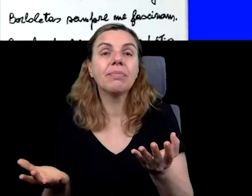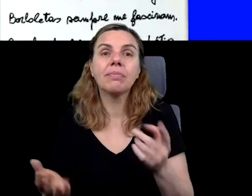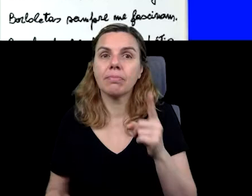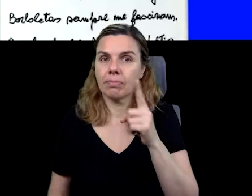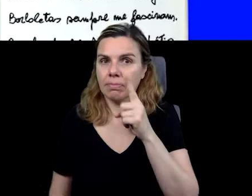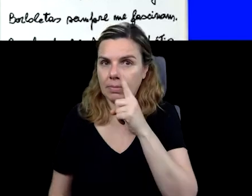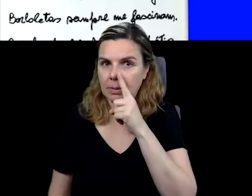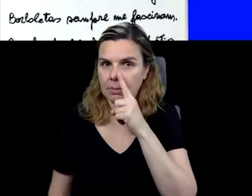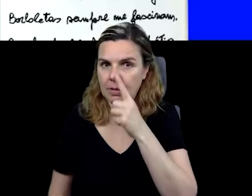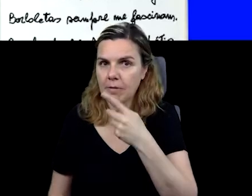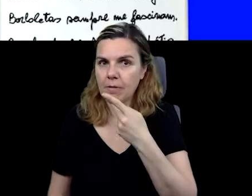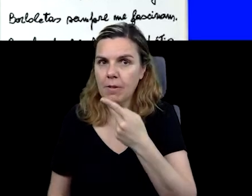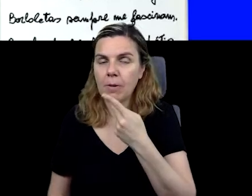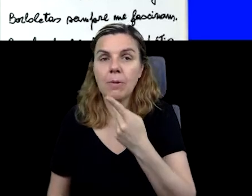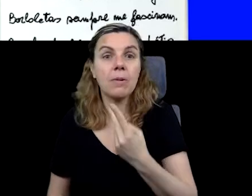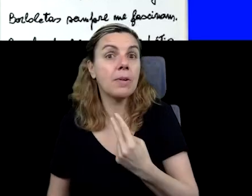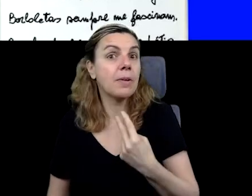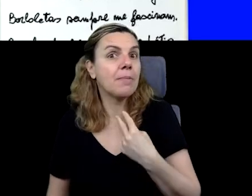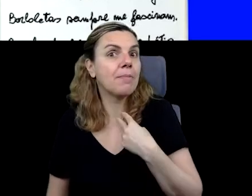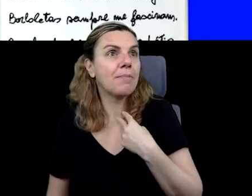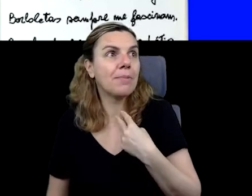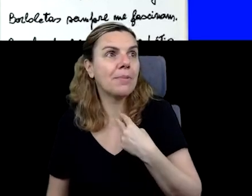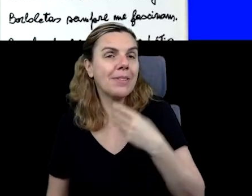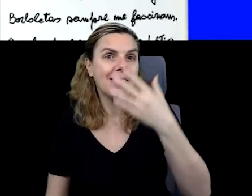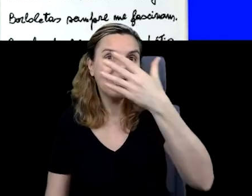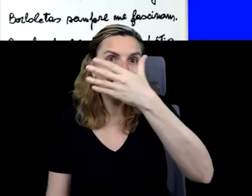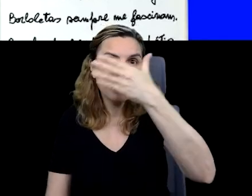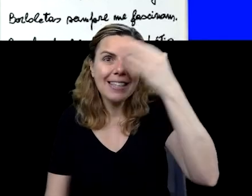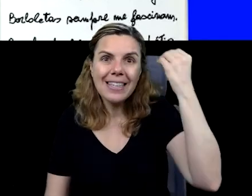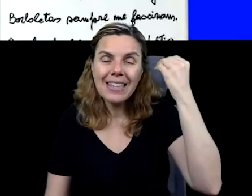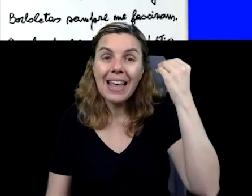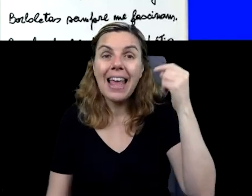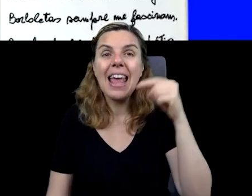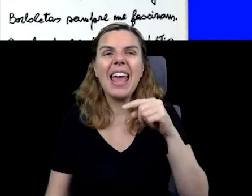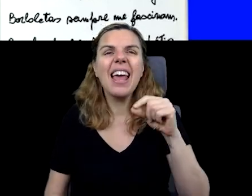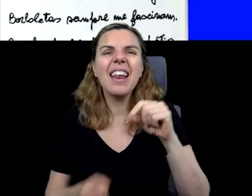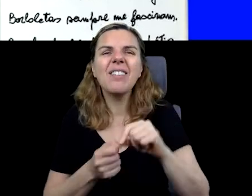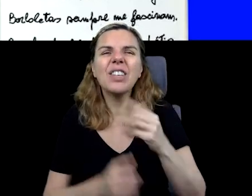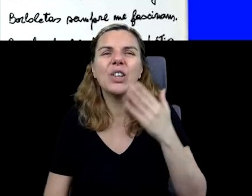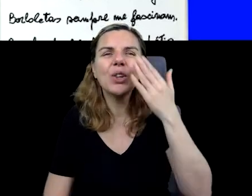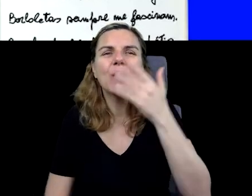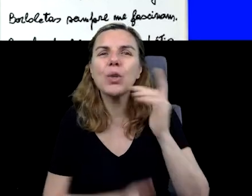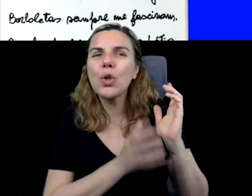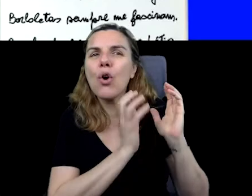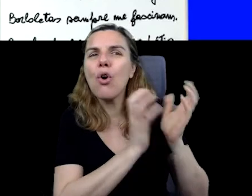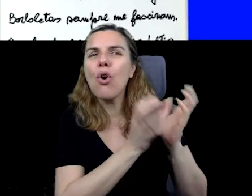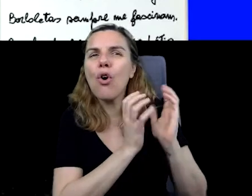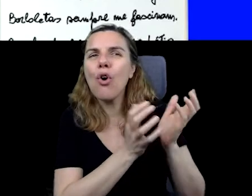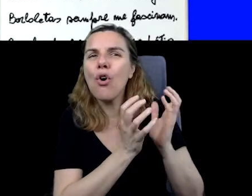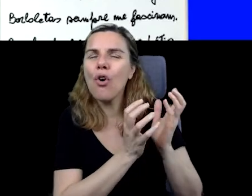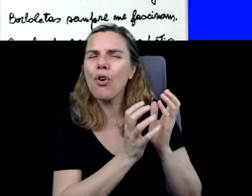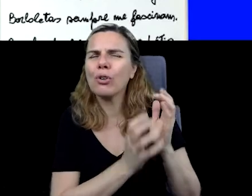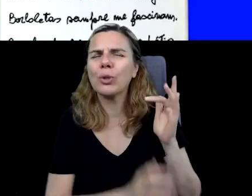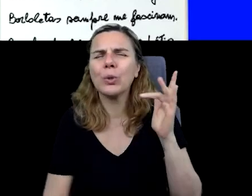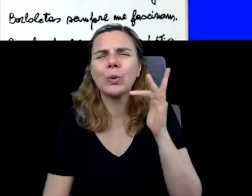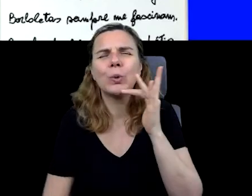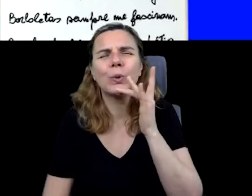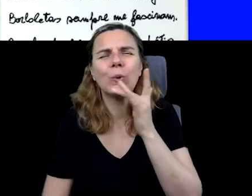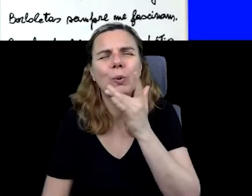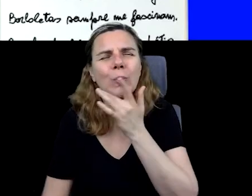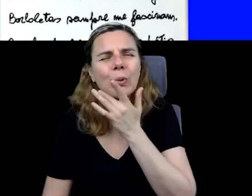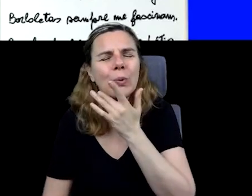permitiu fazer com que eu me esquecesse. Ela fazia umas cocadinhas bem gostosas para a gente comer.